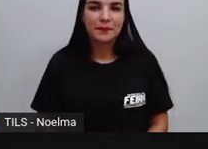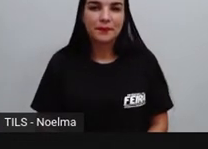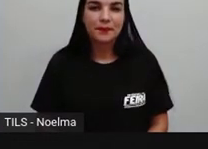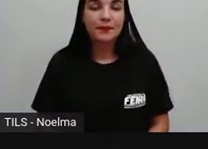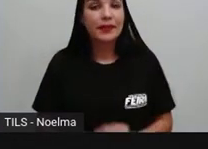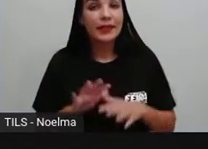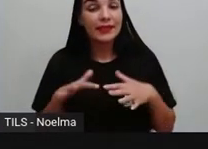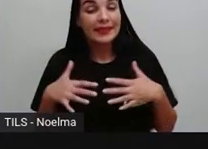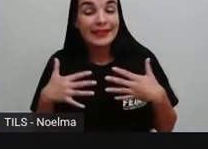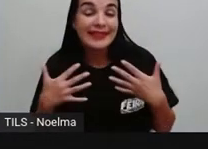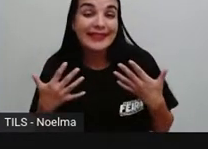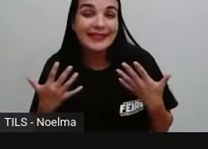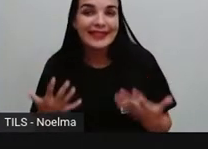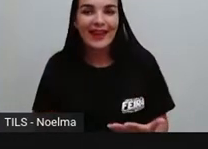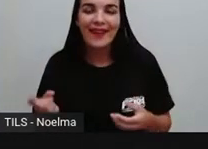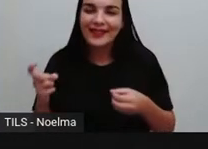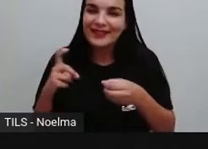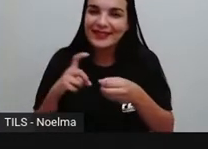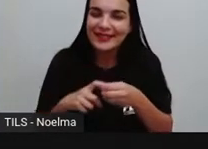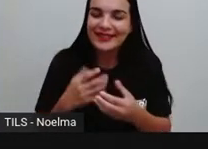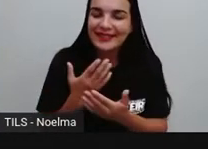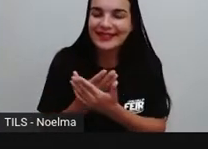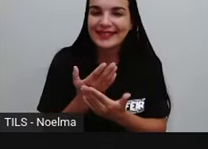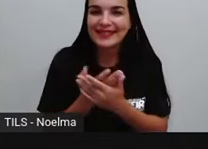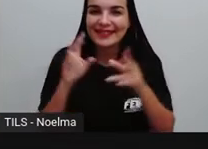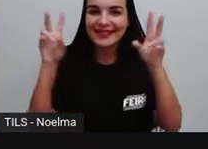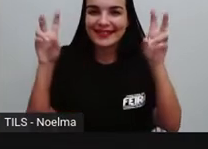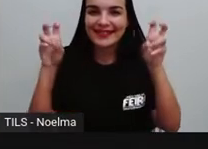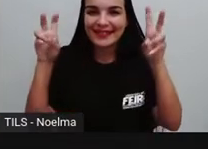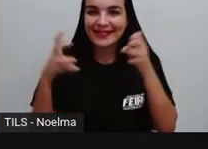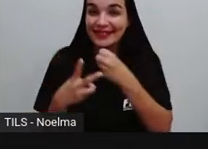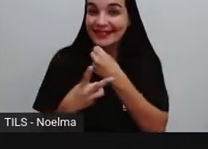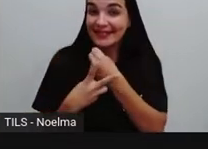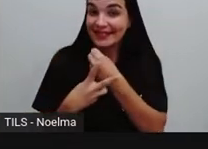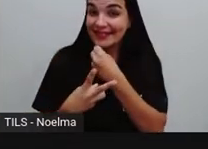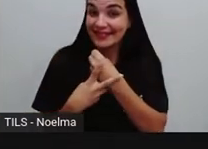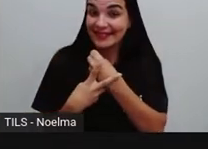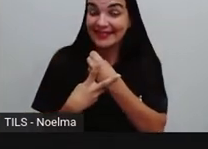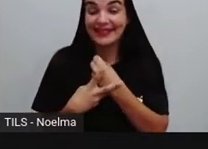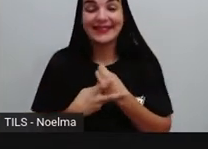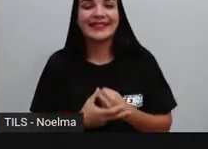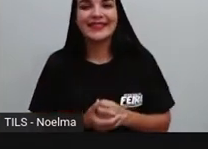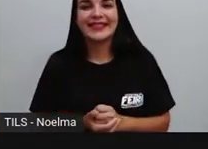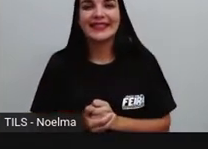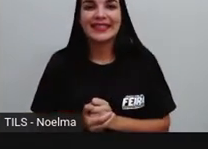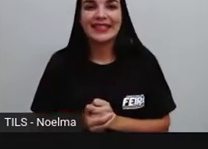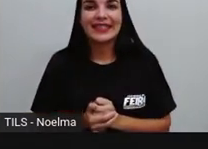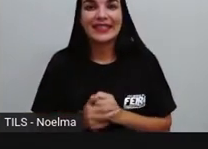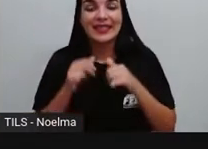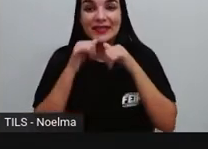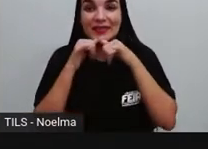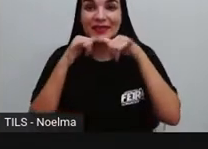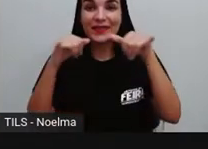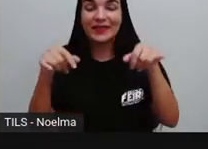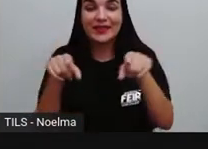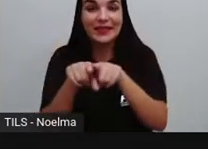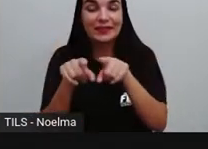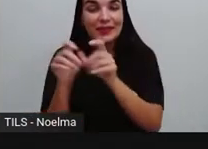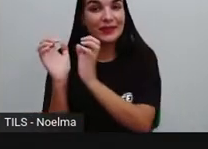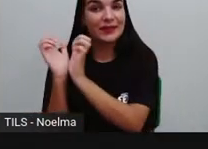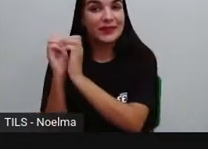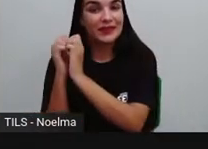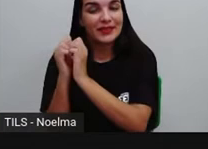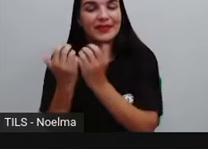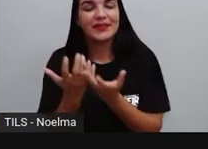E assim, a gente retorna aqui ao nosso assunto sobre verbos, certo? Verbos e notícia, né? O gênero textual